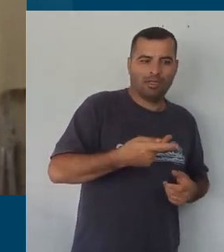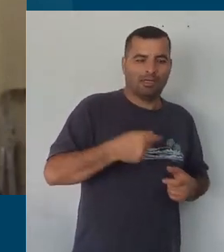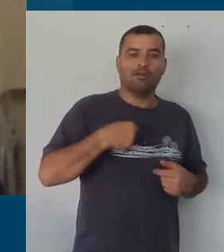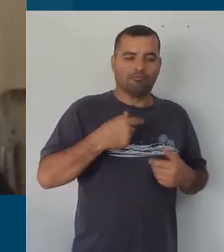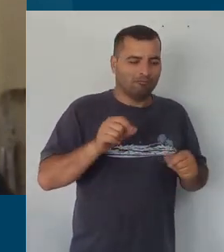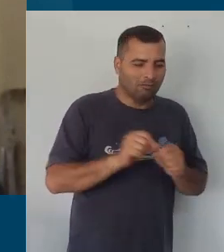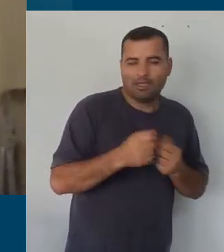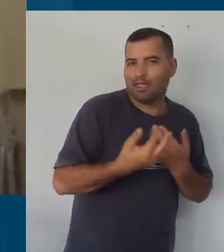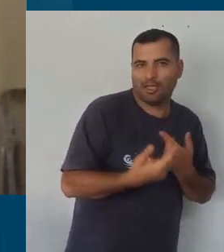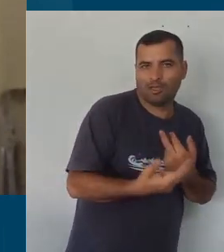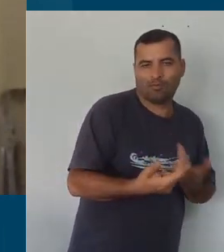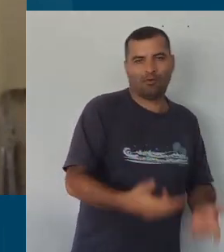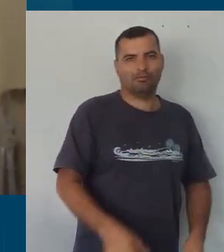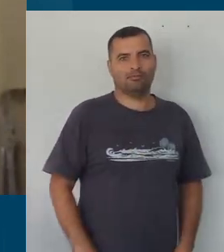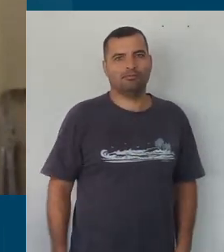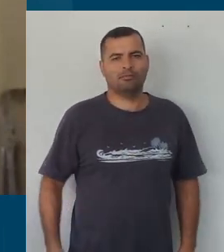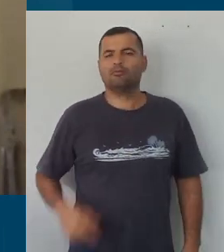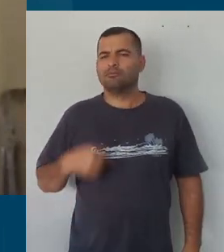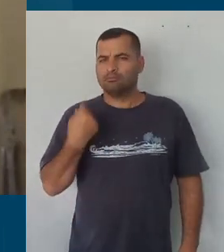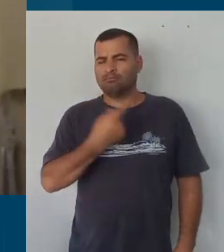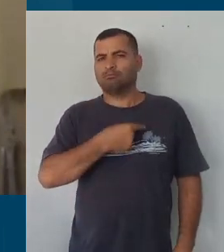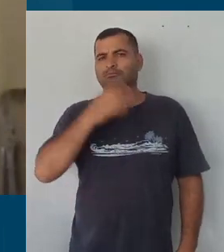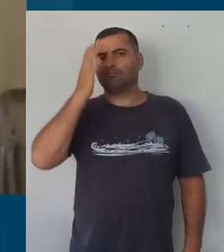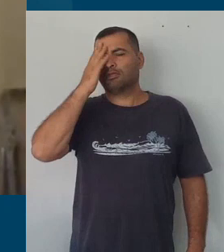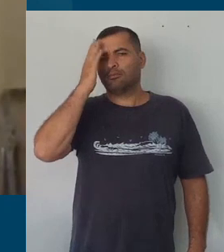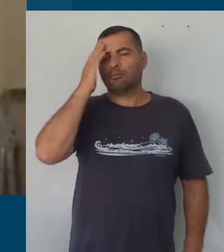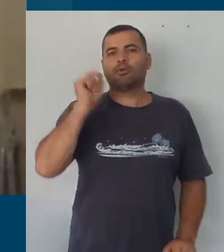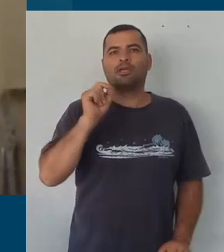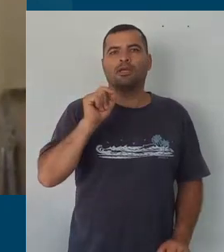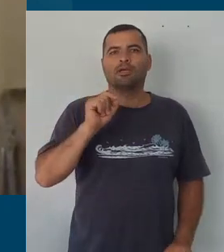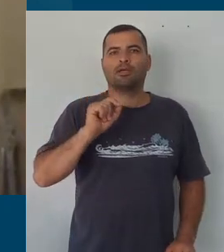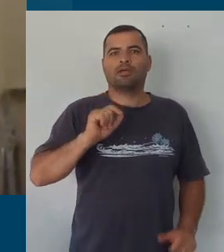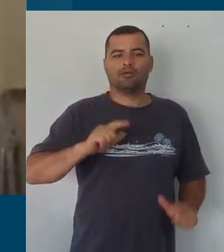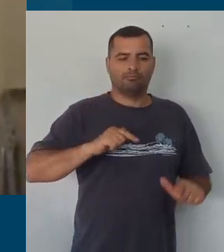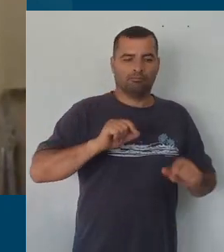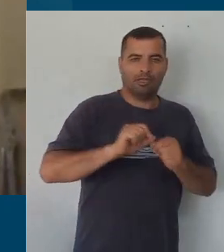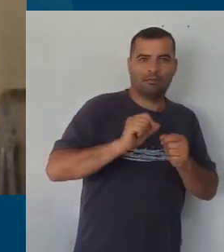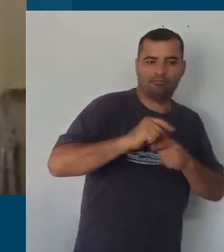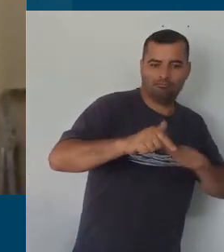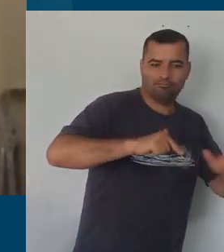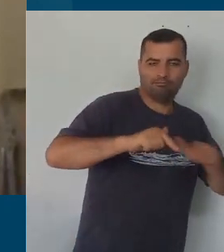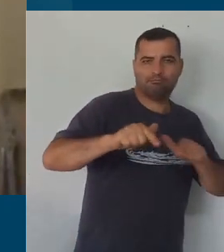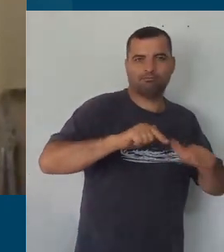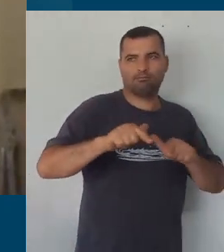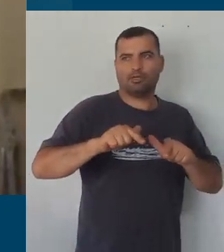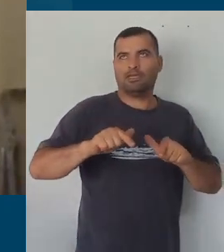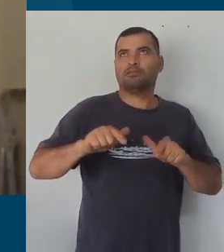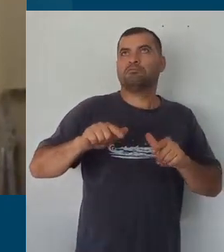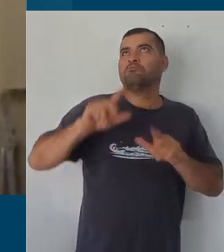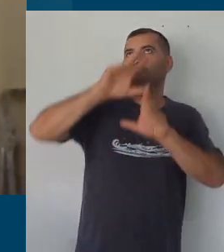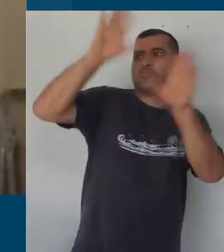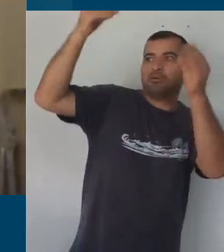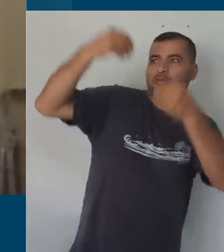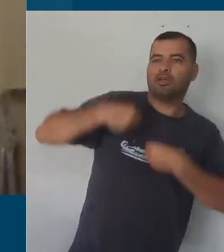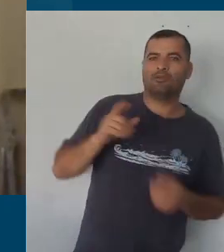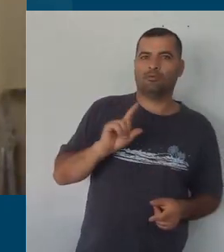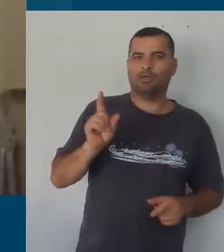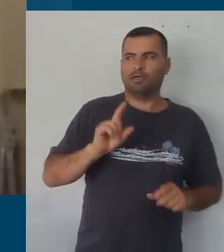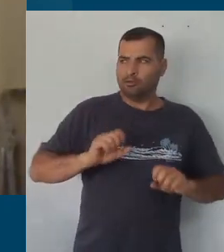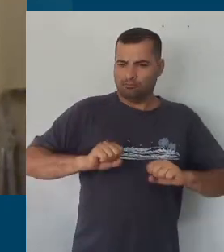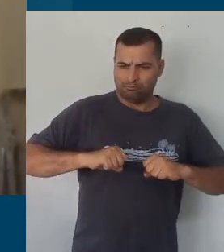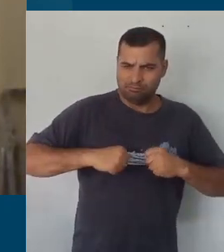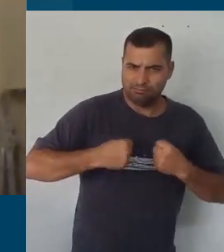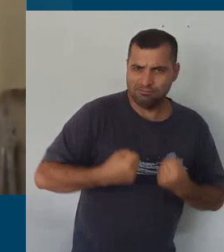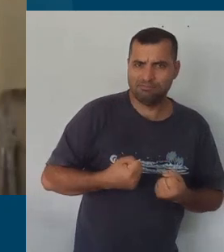Mas sabemos todos nós que nenhuma prática cai do céu, né? Ela é resultado de um esforço e dedicação